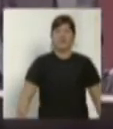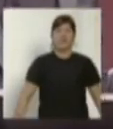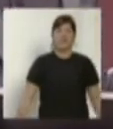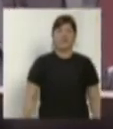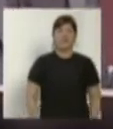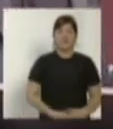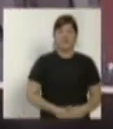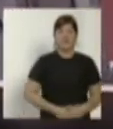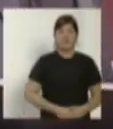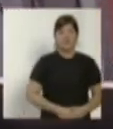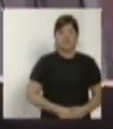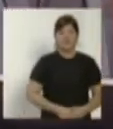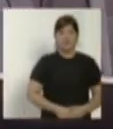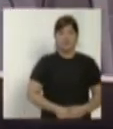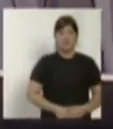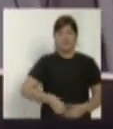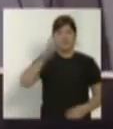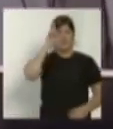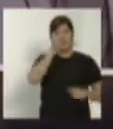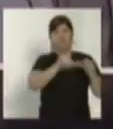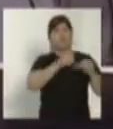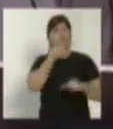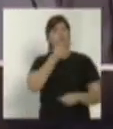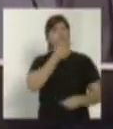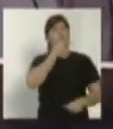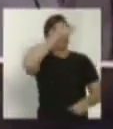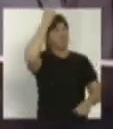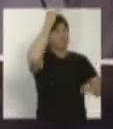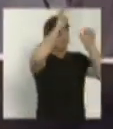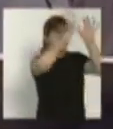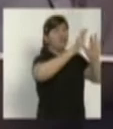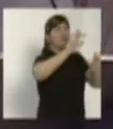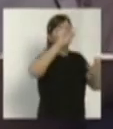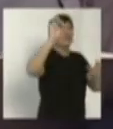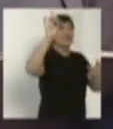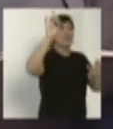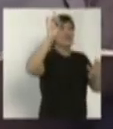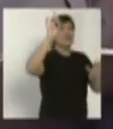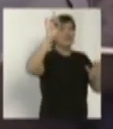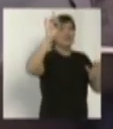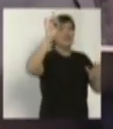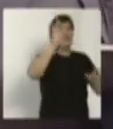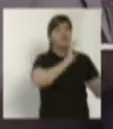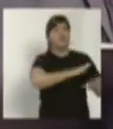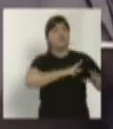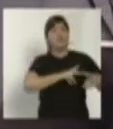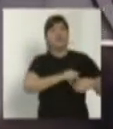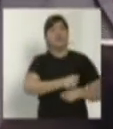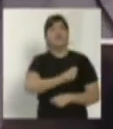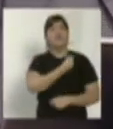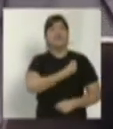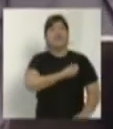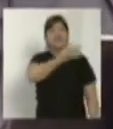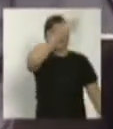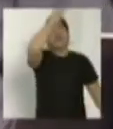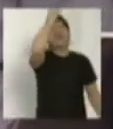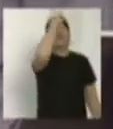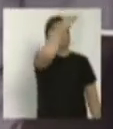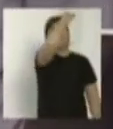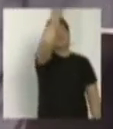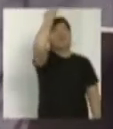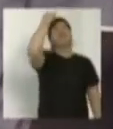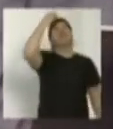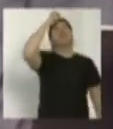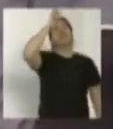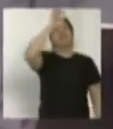2009, Senhor. E nós te pedimos, Senhor, meu Deus, que por Tua graça, pelo Teu Espírito Santo, Senhor. Que ele